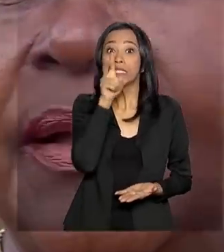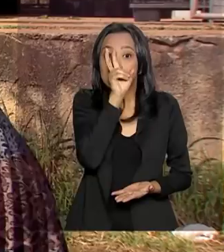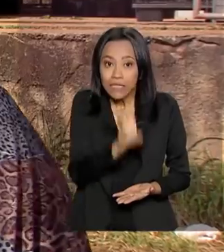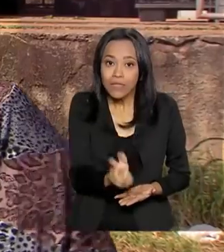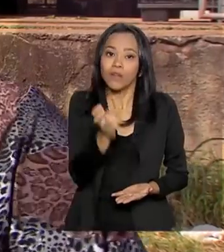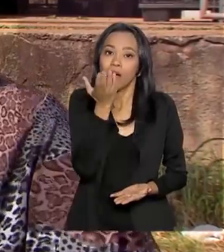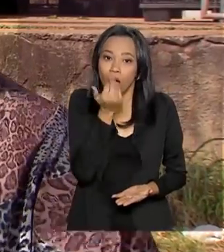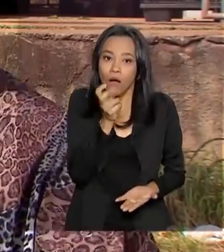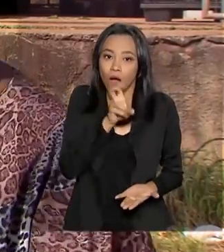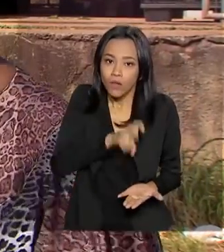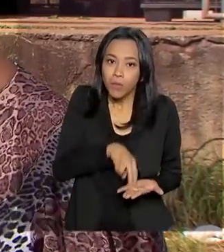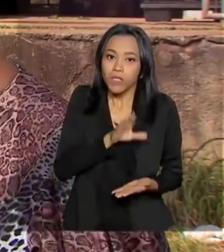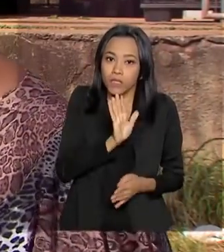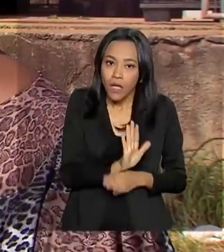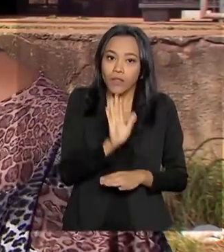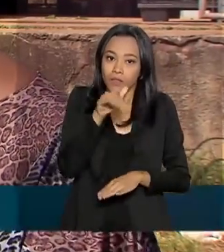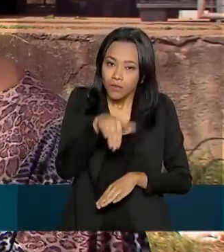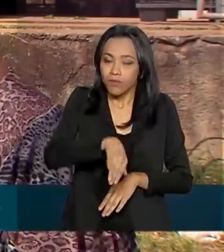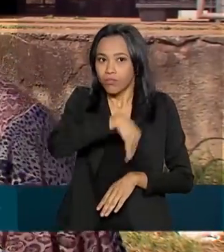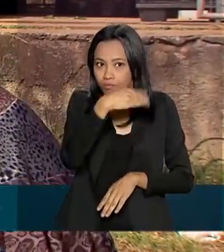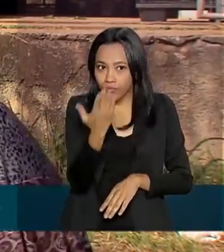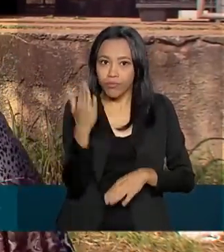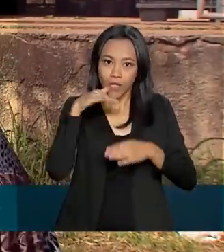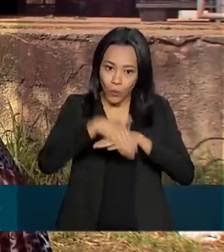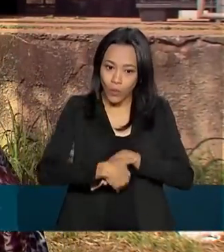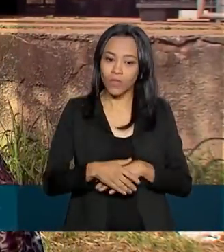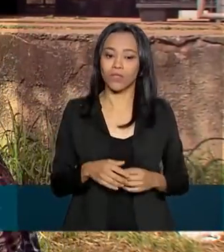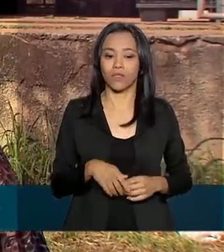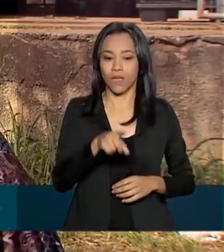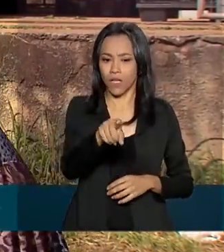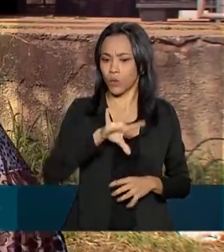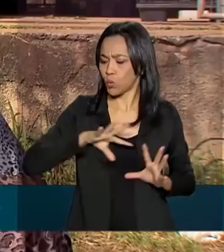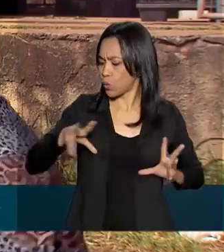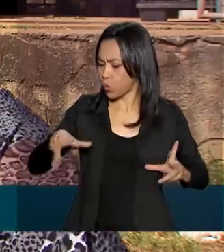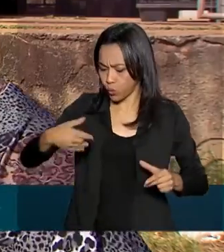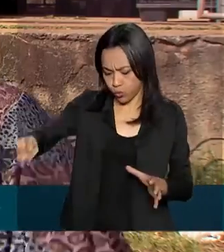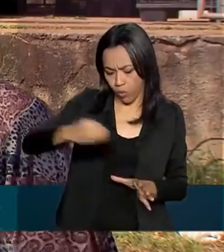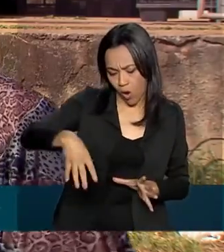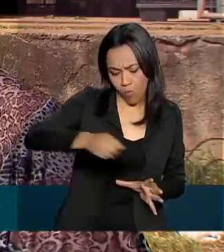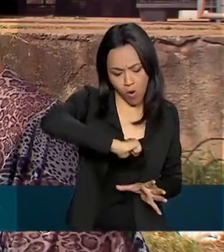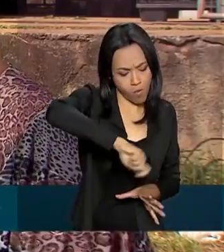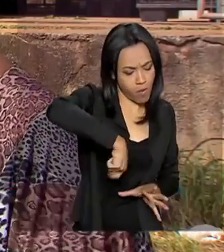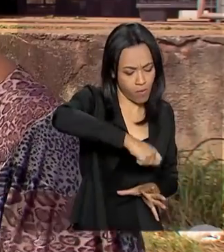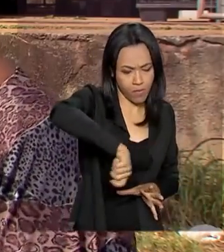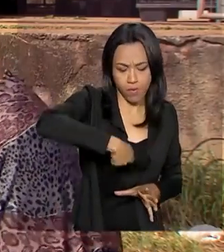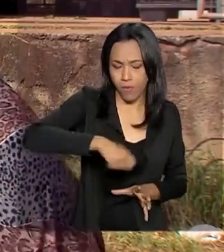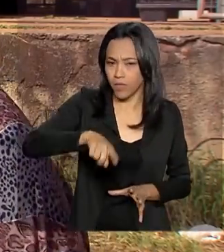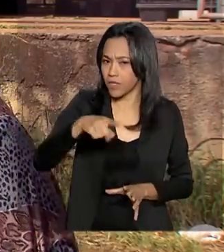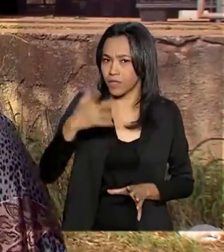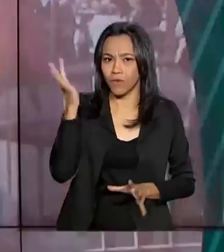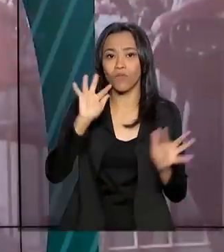por dia. Vai tudo para a panela também, né? Fica tudo muito feliz, né?